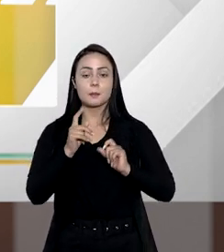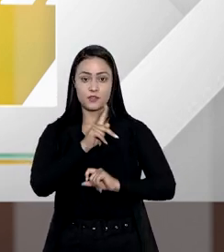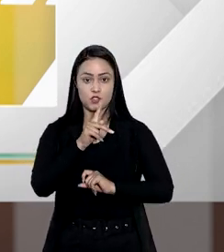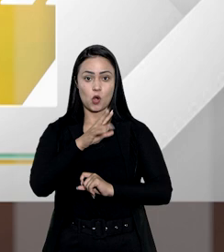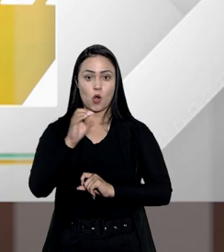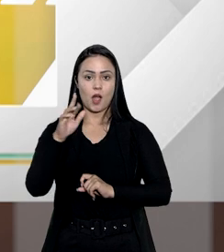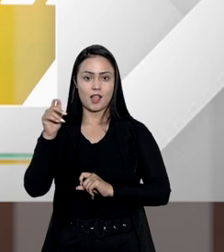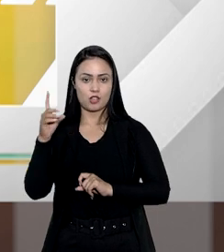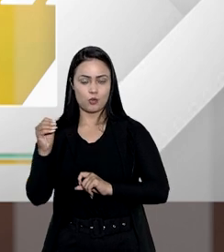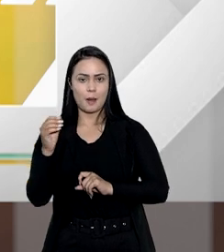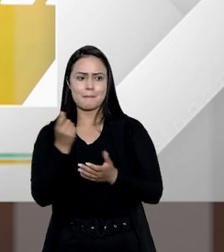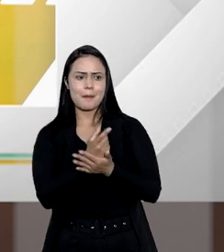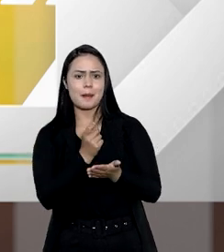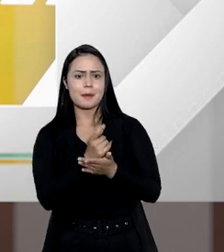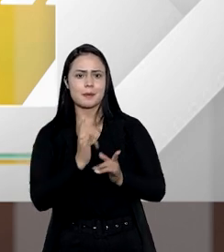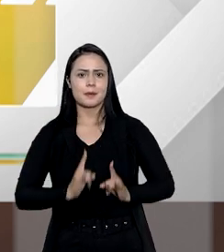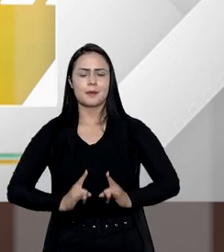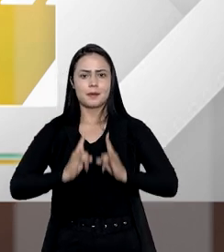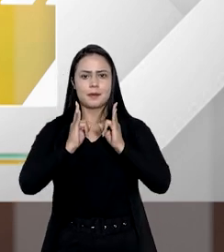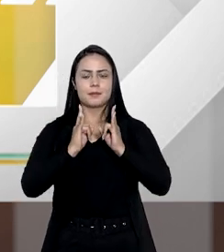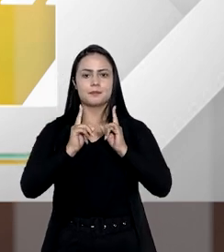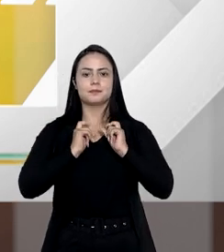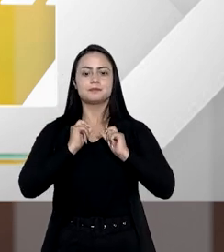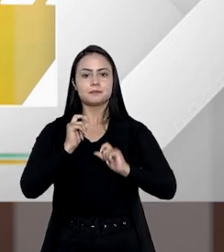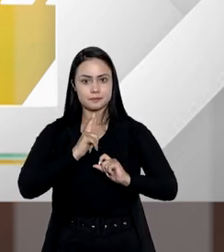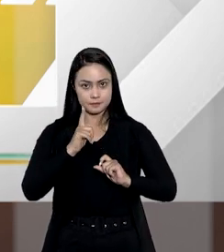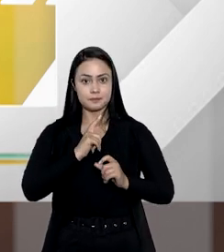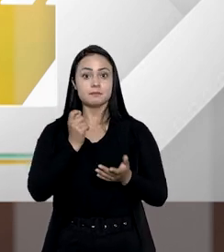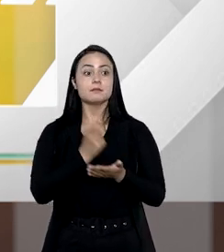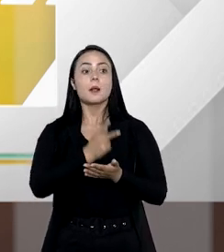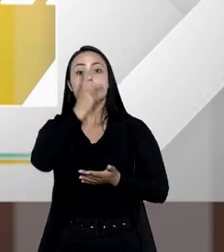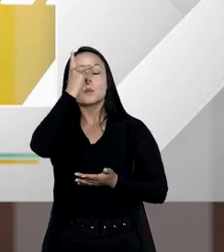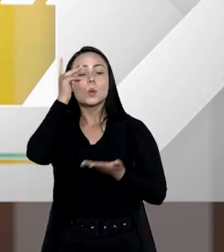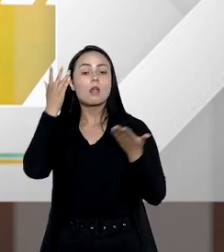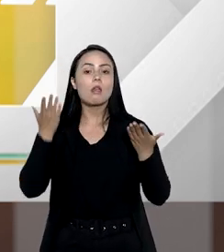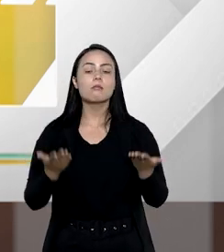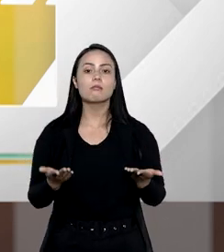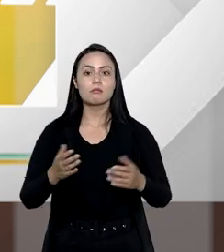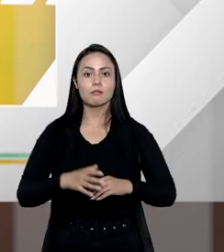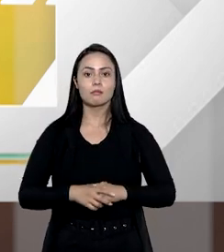as despesas de condomínio e IPTU devem ser pagas por quem?